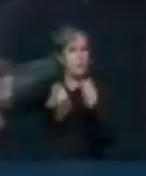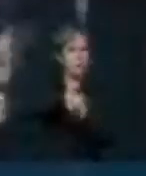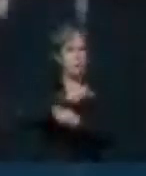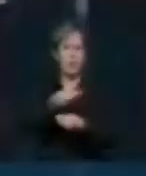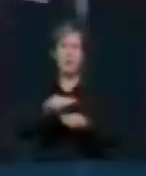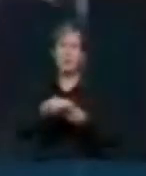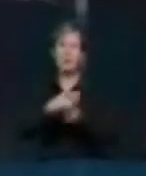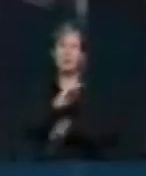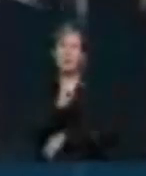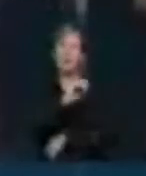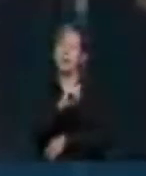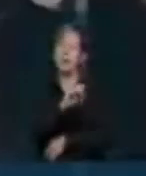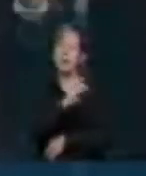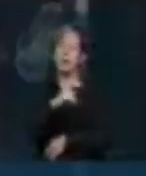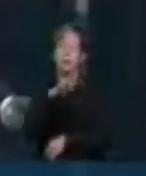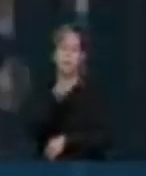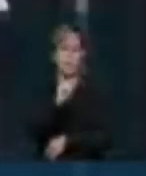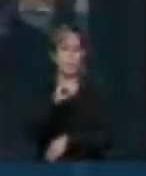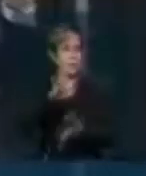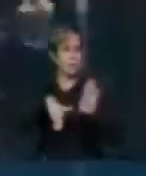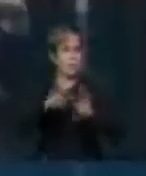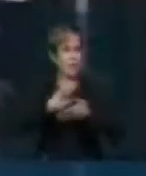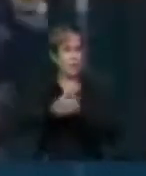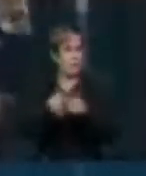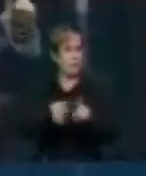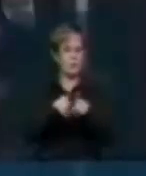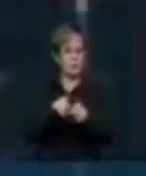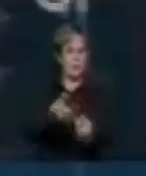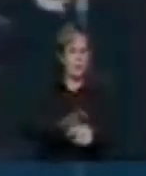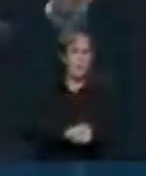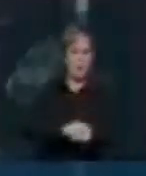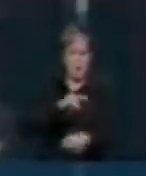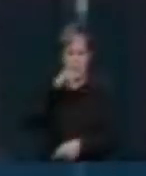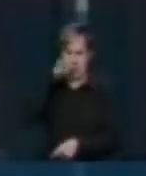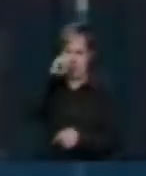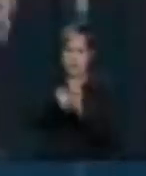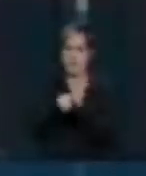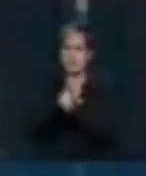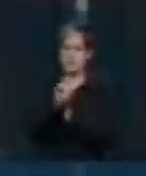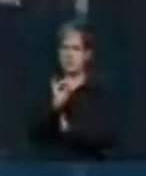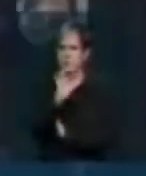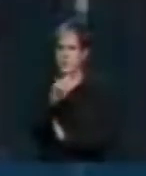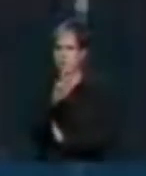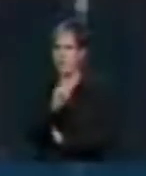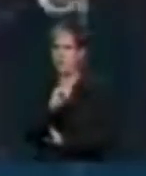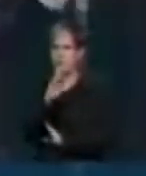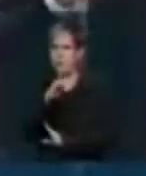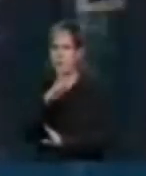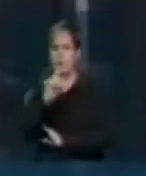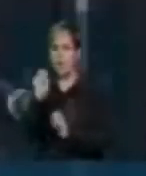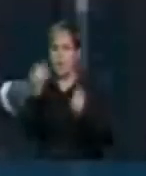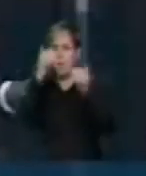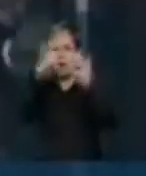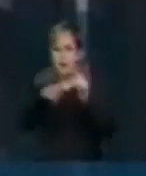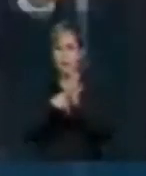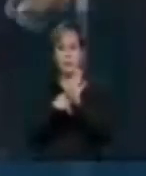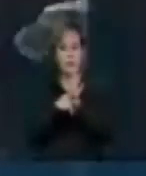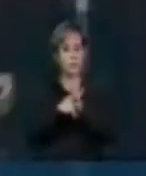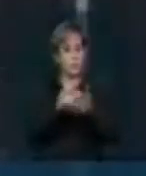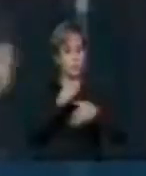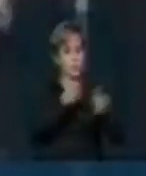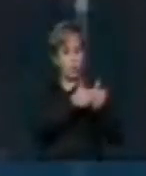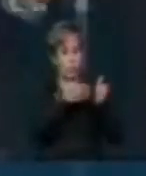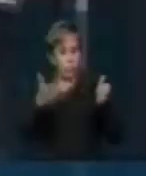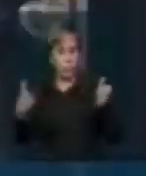Cachoeira. Talvez o destempero, nervosismo e arrogância de Gilmar Mendes se explique no ao longo da CPMI do